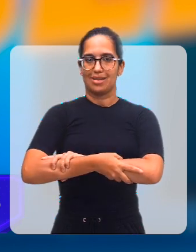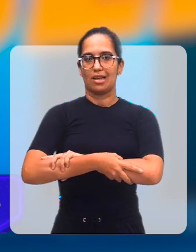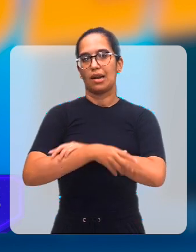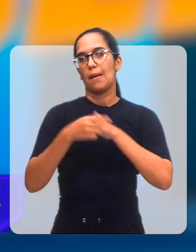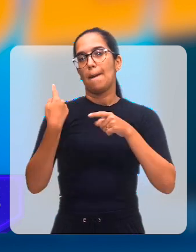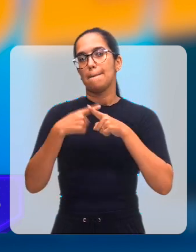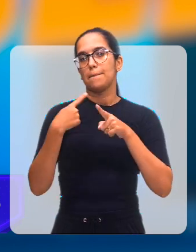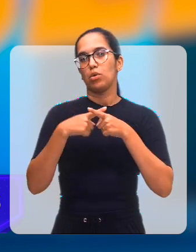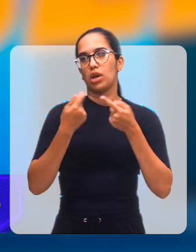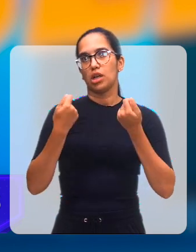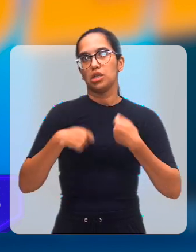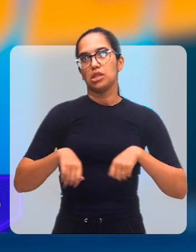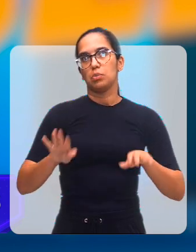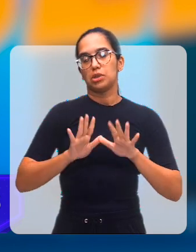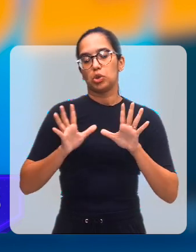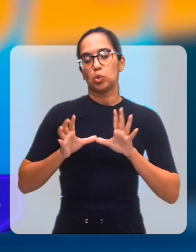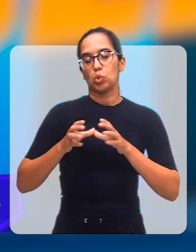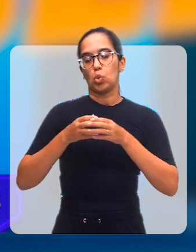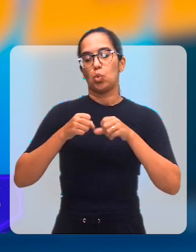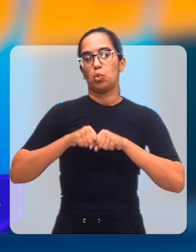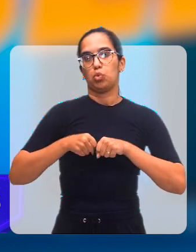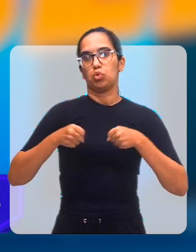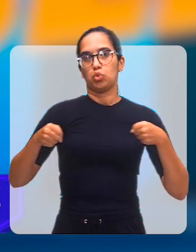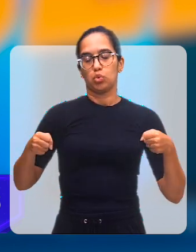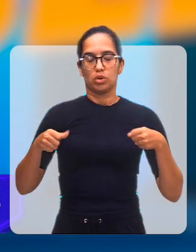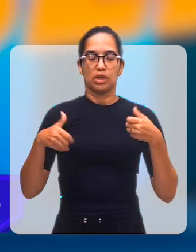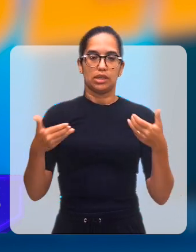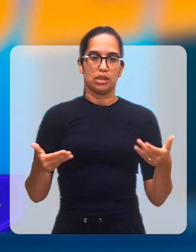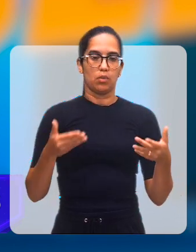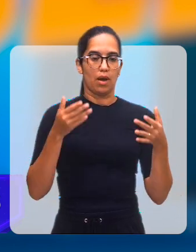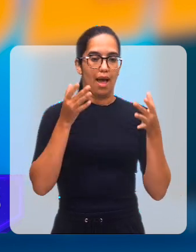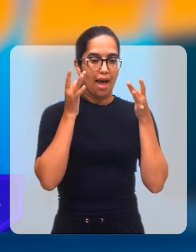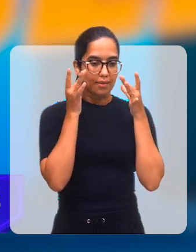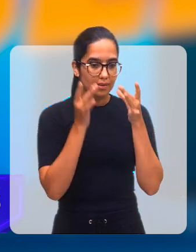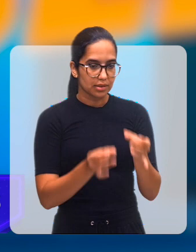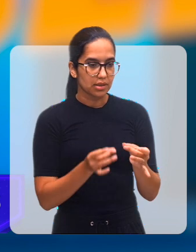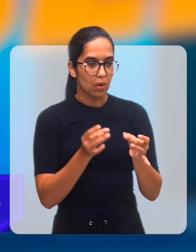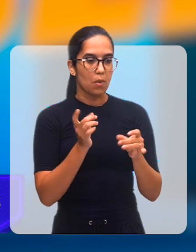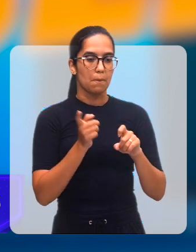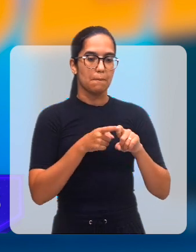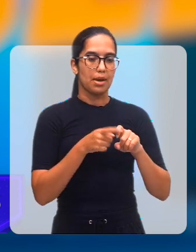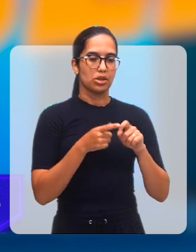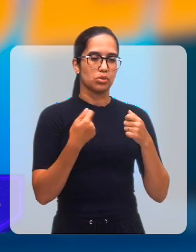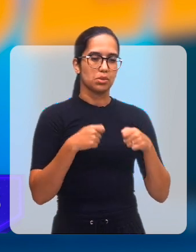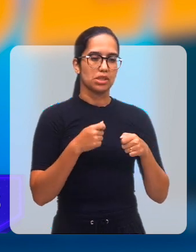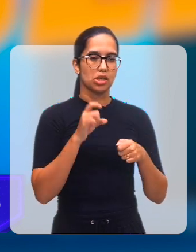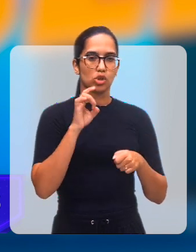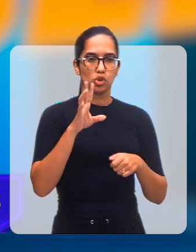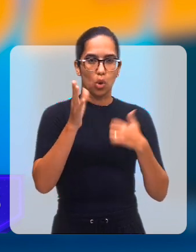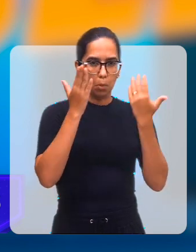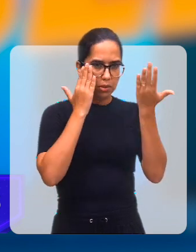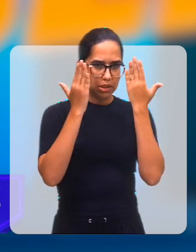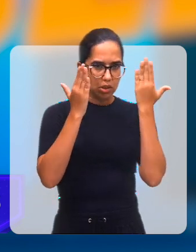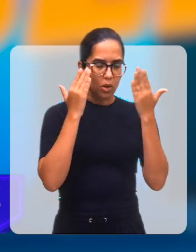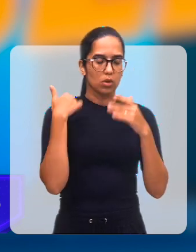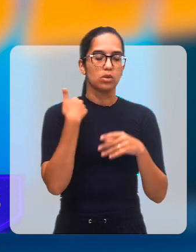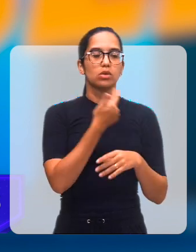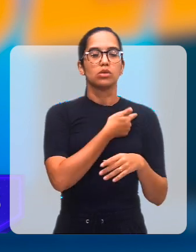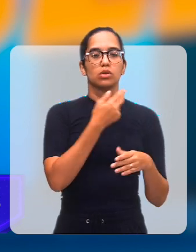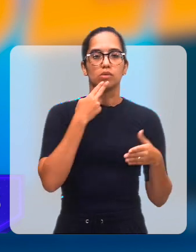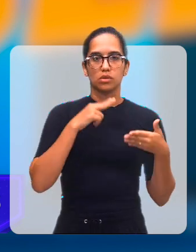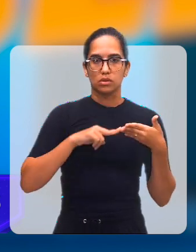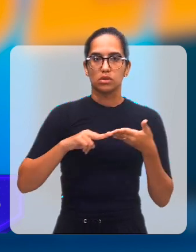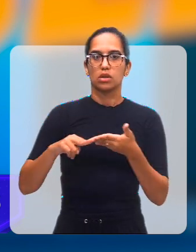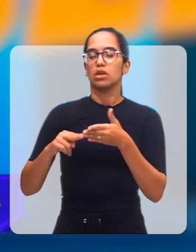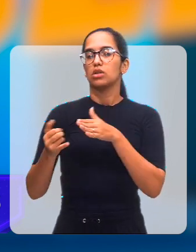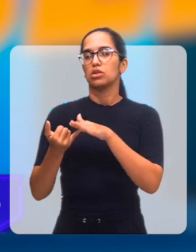interdisciplinar de uma equipe completa. Então, foi detectado pelo médico que ela precisa só do psicólogo, a gente encaminha para a